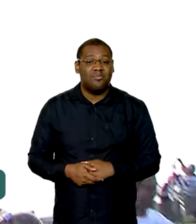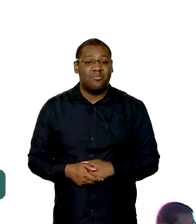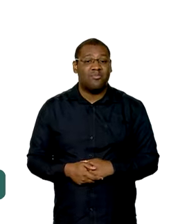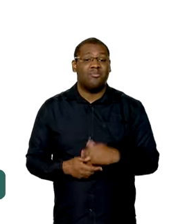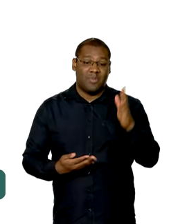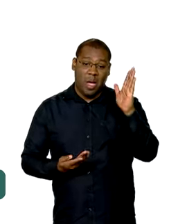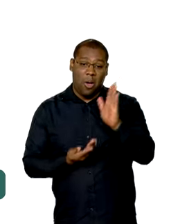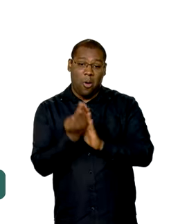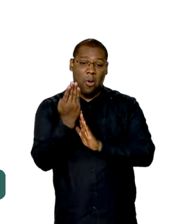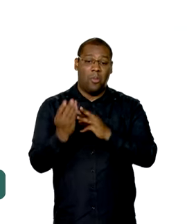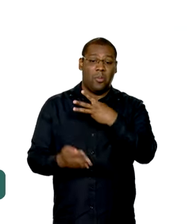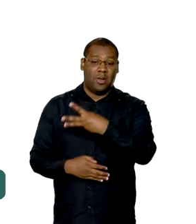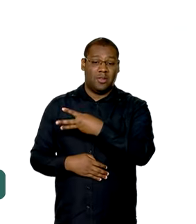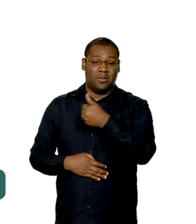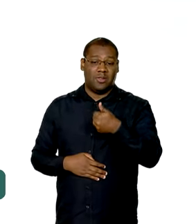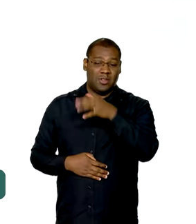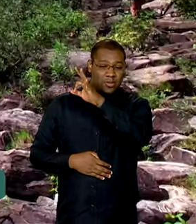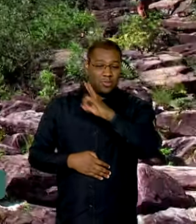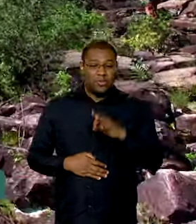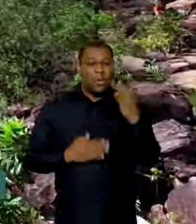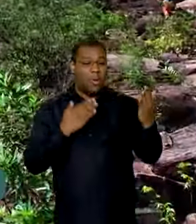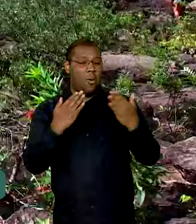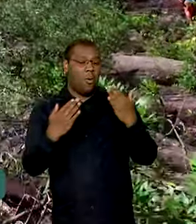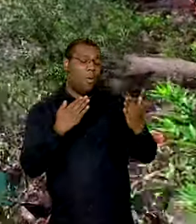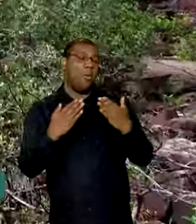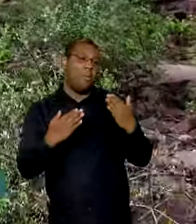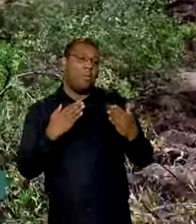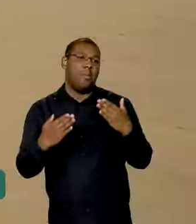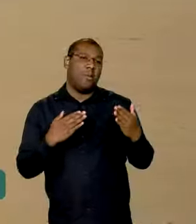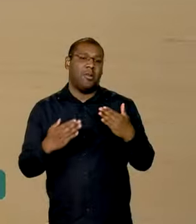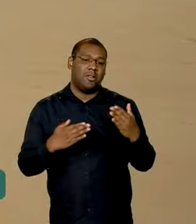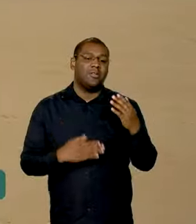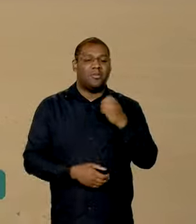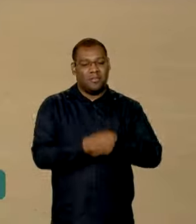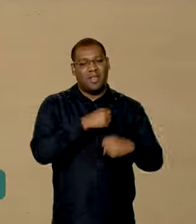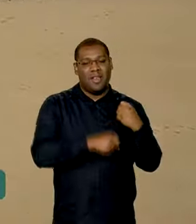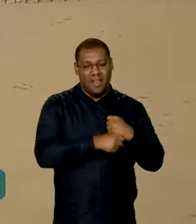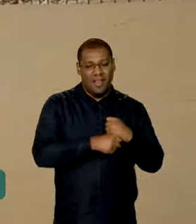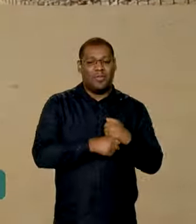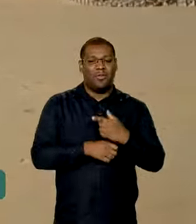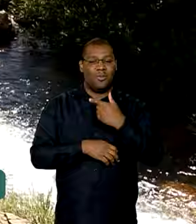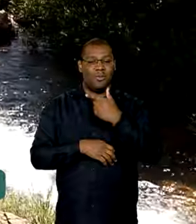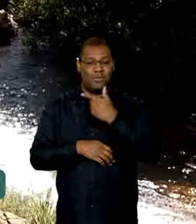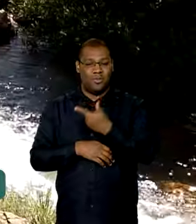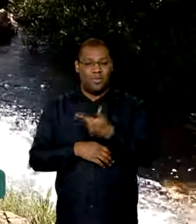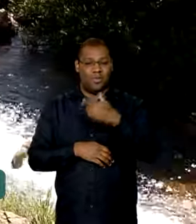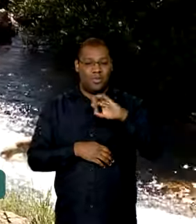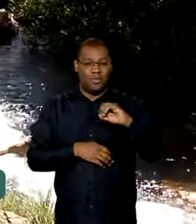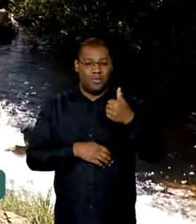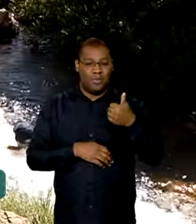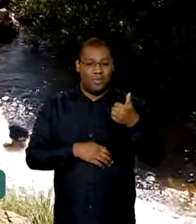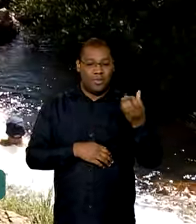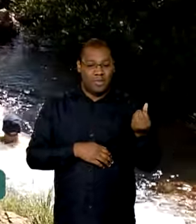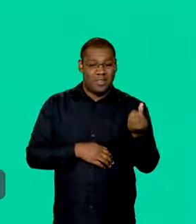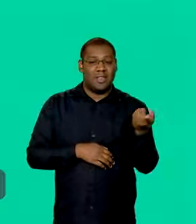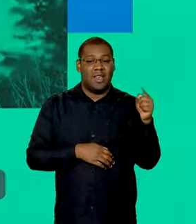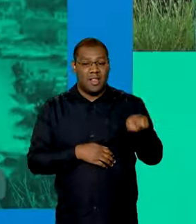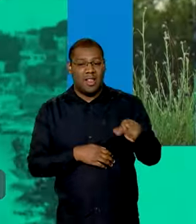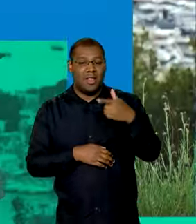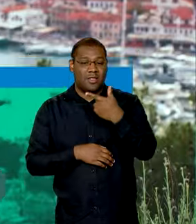de 31% no comparativo com a alta temporada anterior de 2016 e 2017.